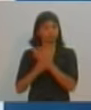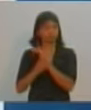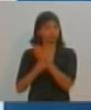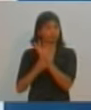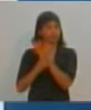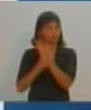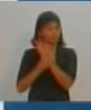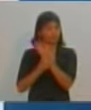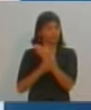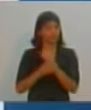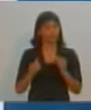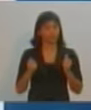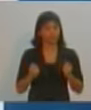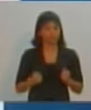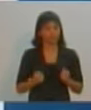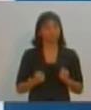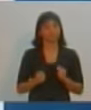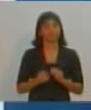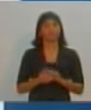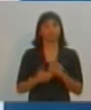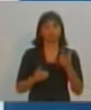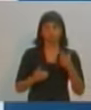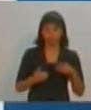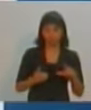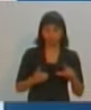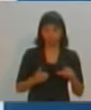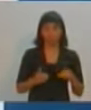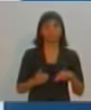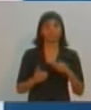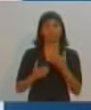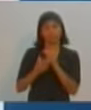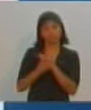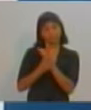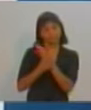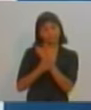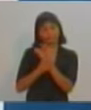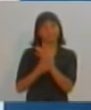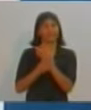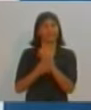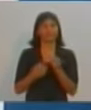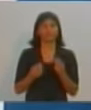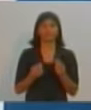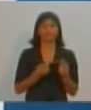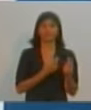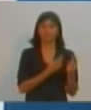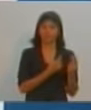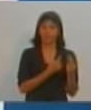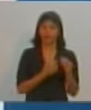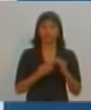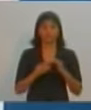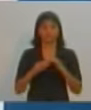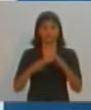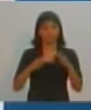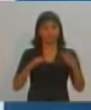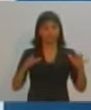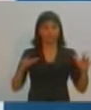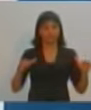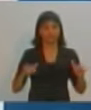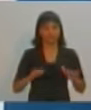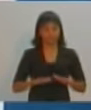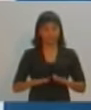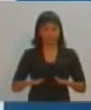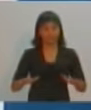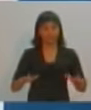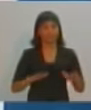fundamental para que a gente possa garantir, de novo, uma cidade igualitária, em que todos os bairros tenham as suas crianças